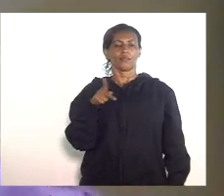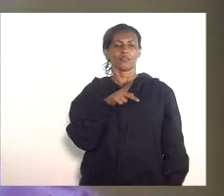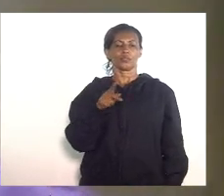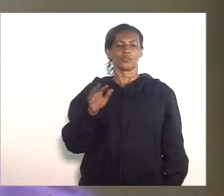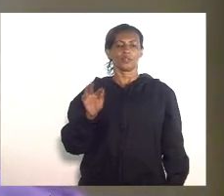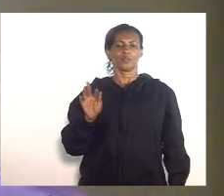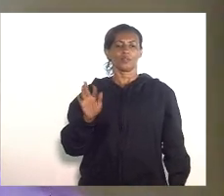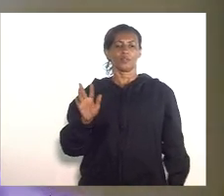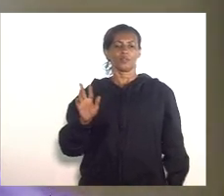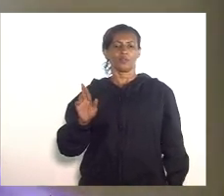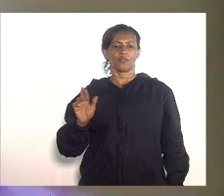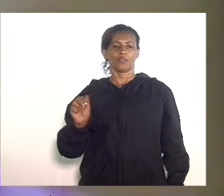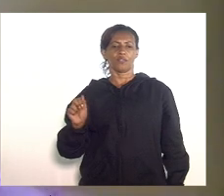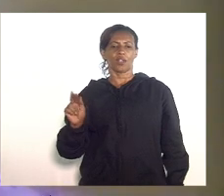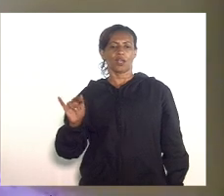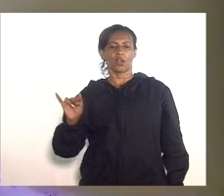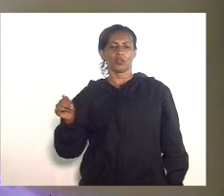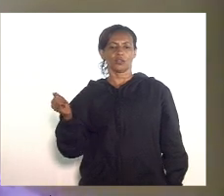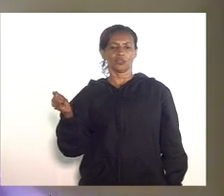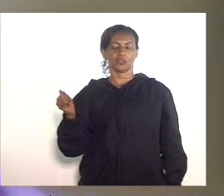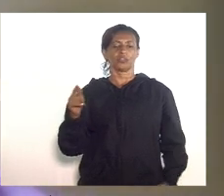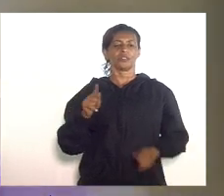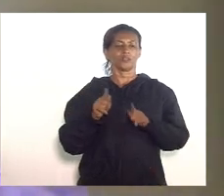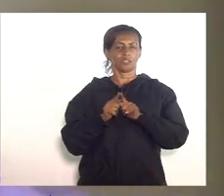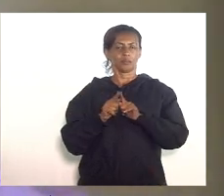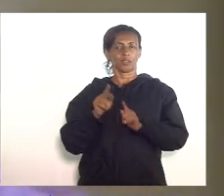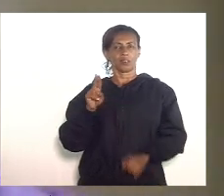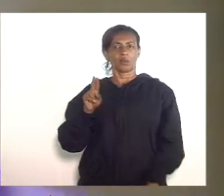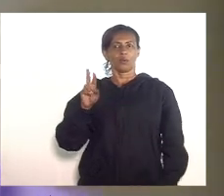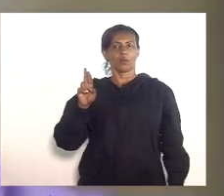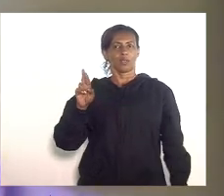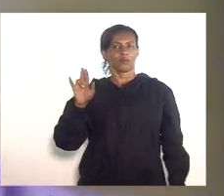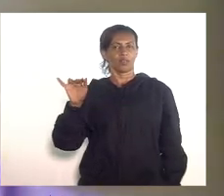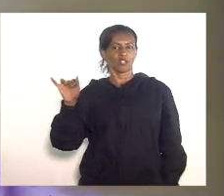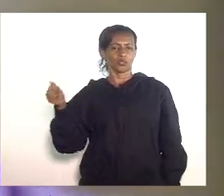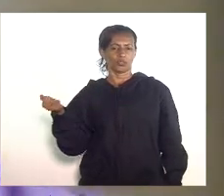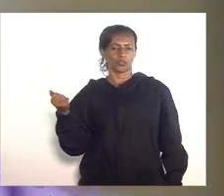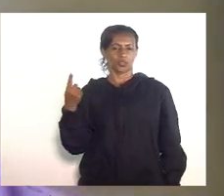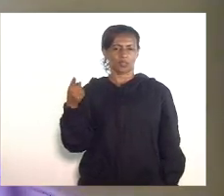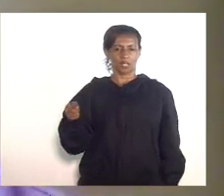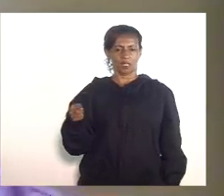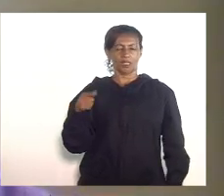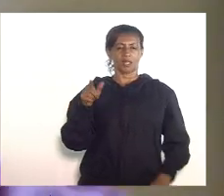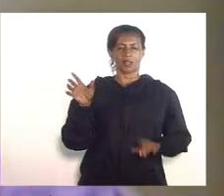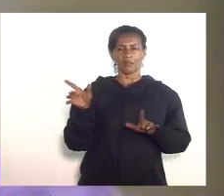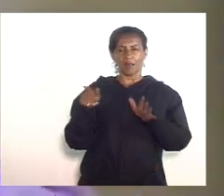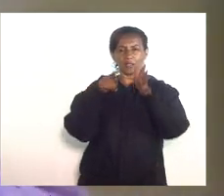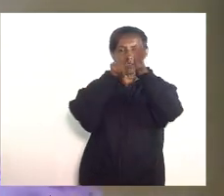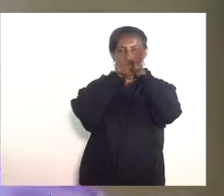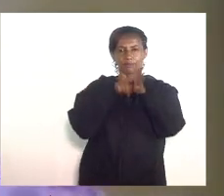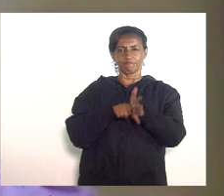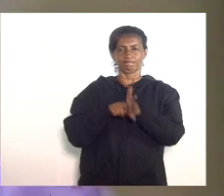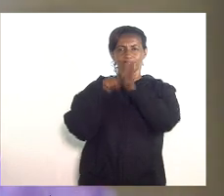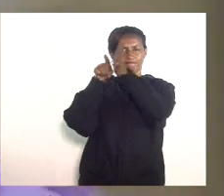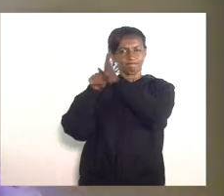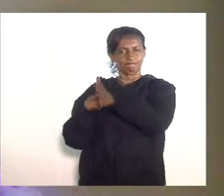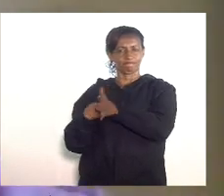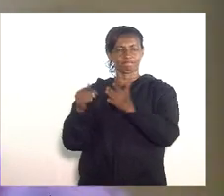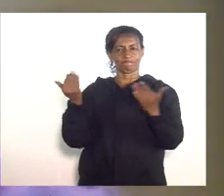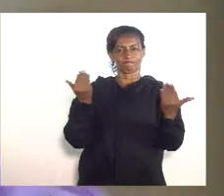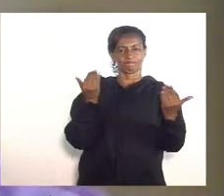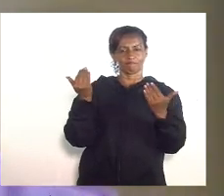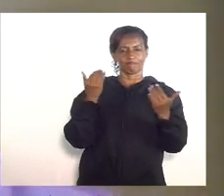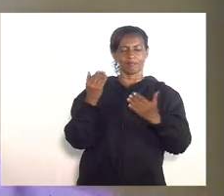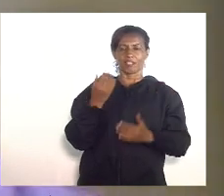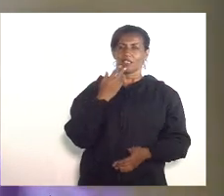da UFRJ da Severino Sombra que traçam fazem uma análise sobre o destino justamente o destino